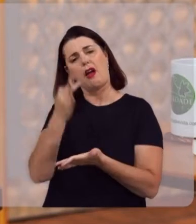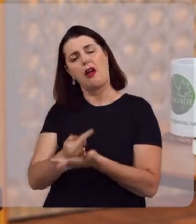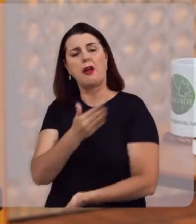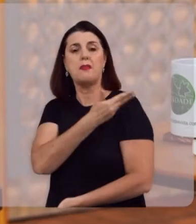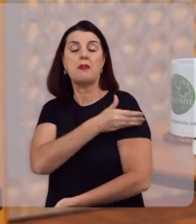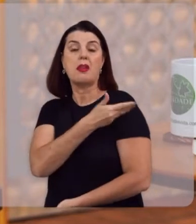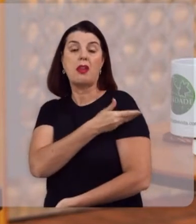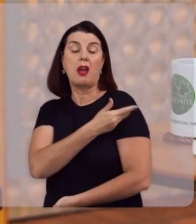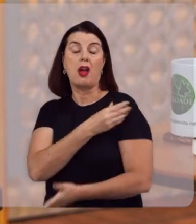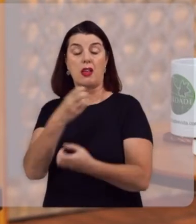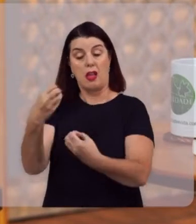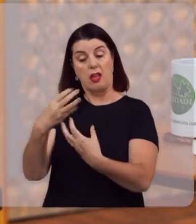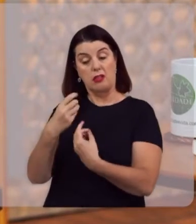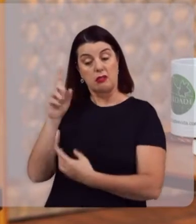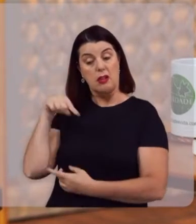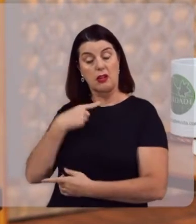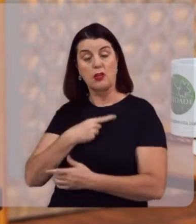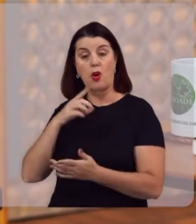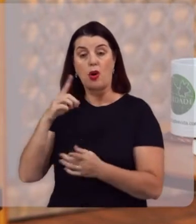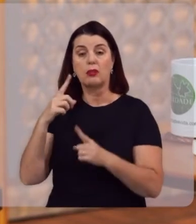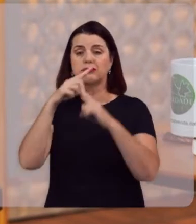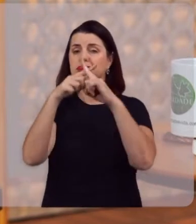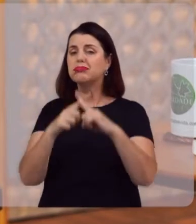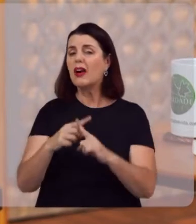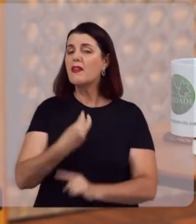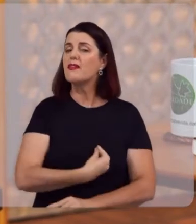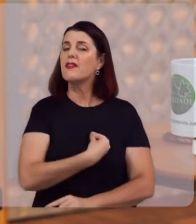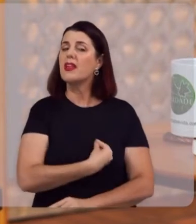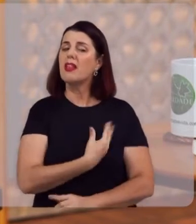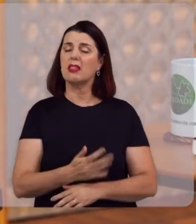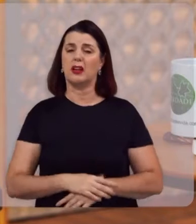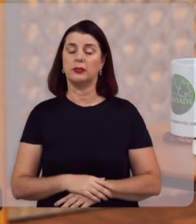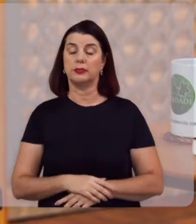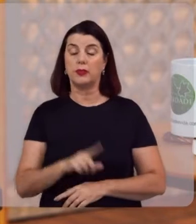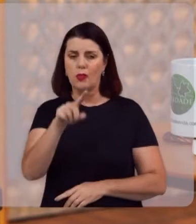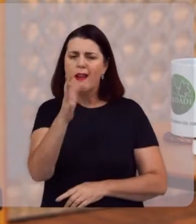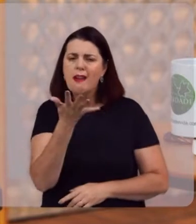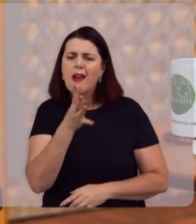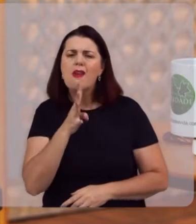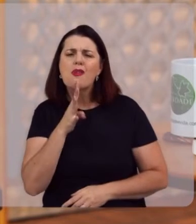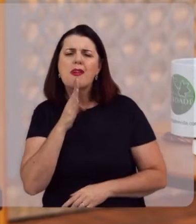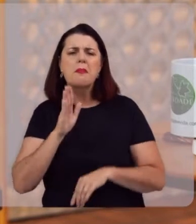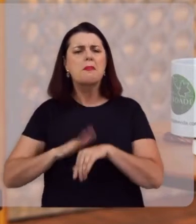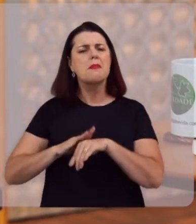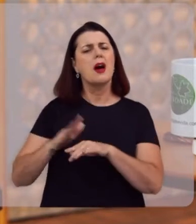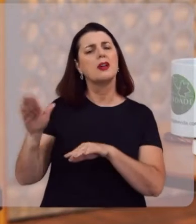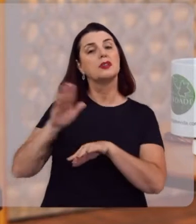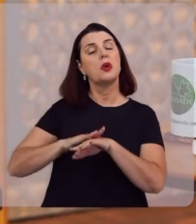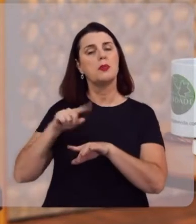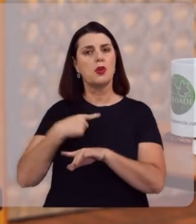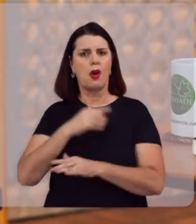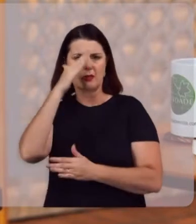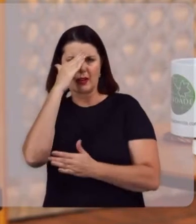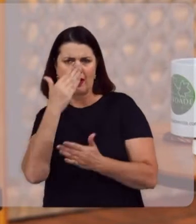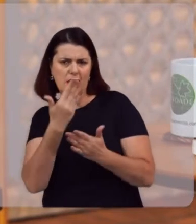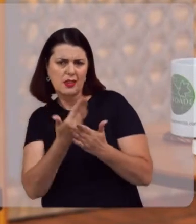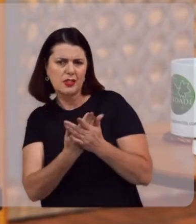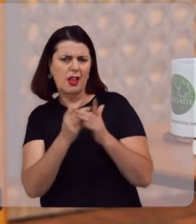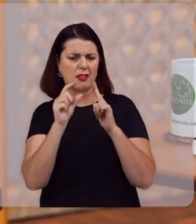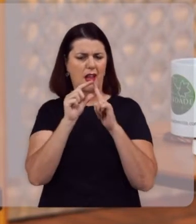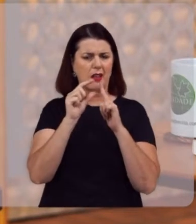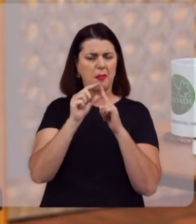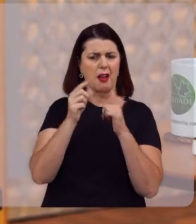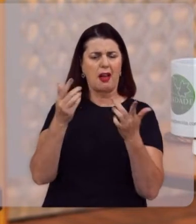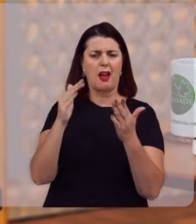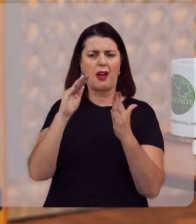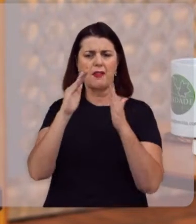e de prática. É ela que nos orienta diante dos desafios do dia a dia. Se você quer conhecer um pouquinho mais a respeito daquilo que nós cremos, na